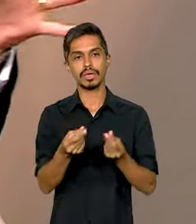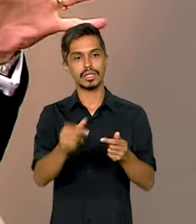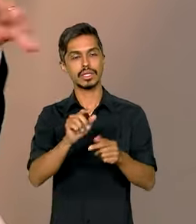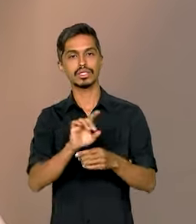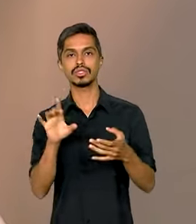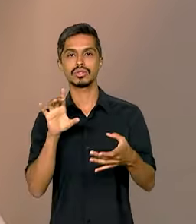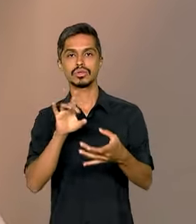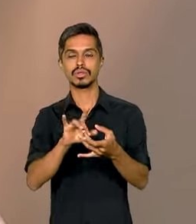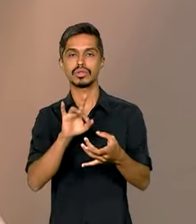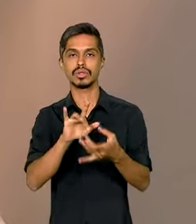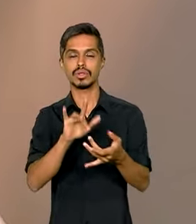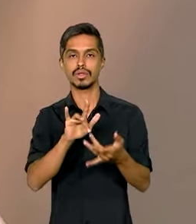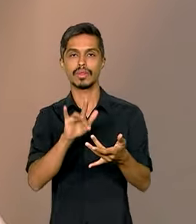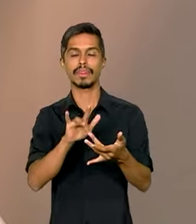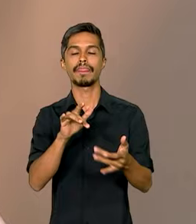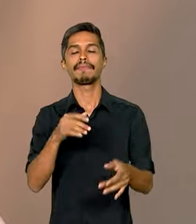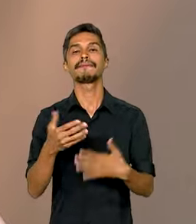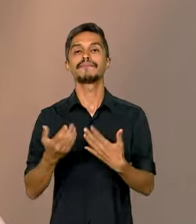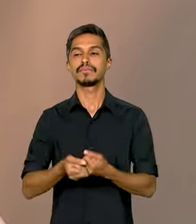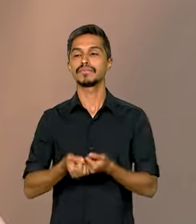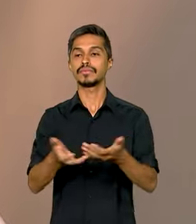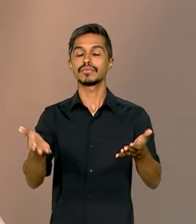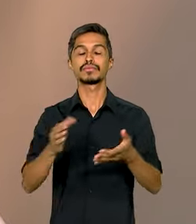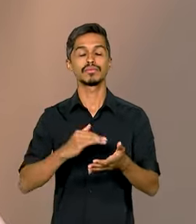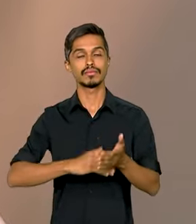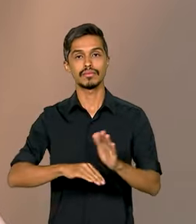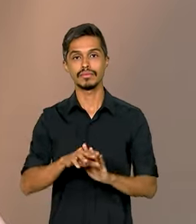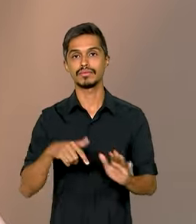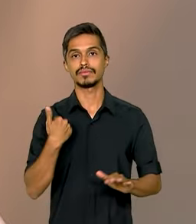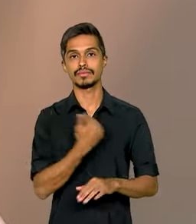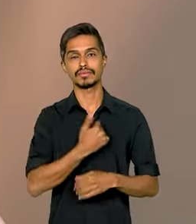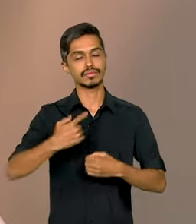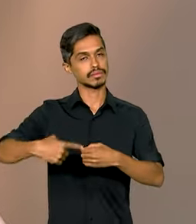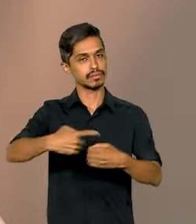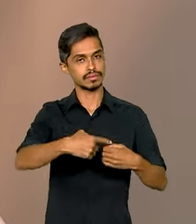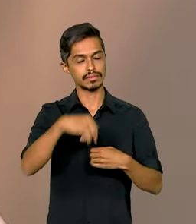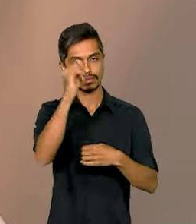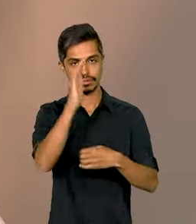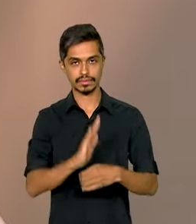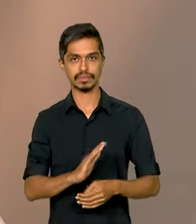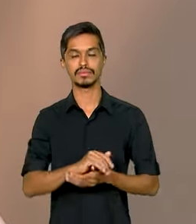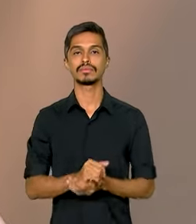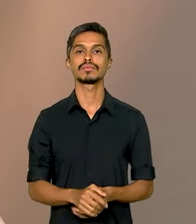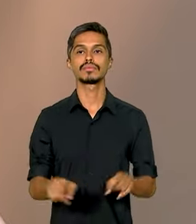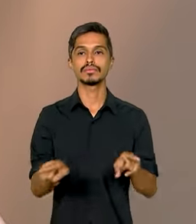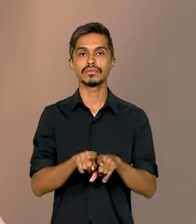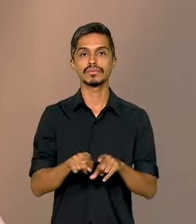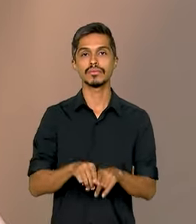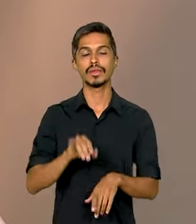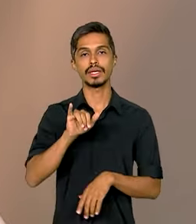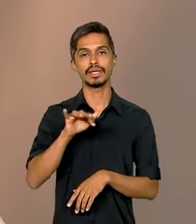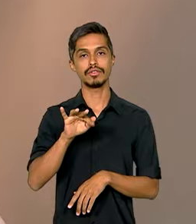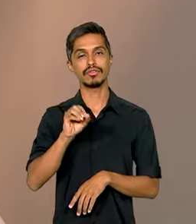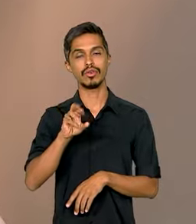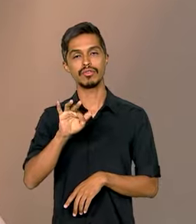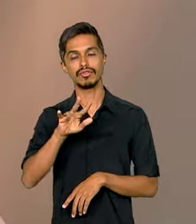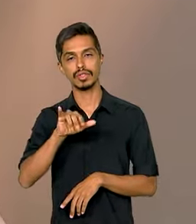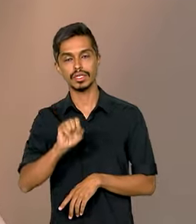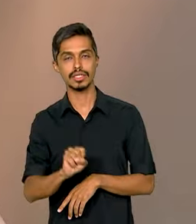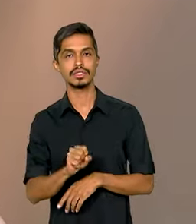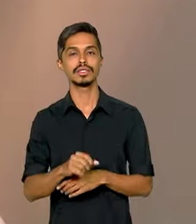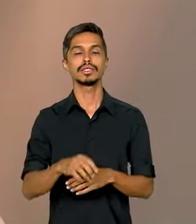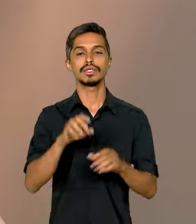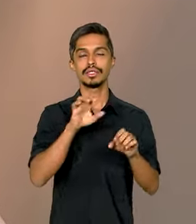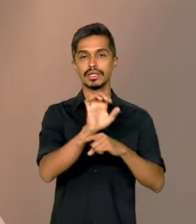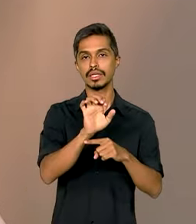locais e ampliando para todas as cidades do nosso país. A mesma coisa com as infovias estaduais e com as infovias